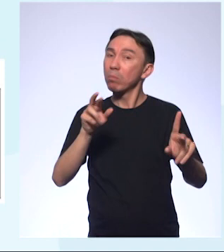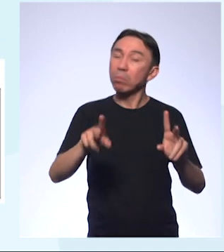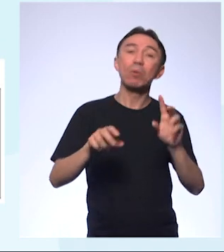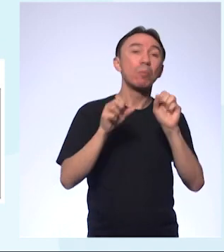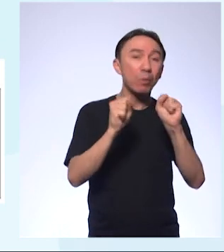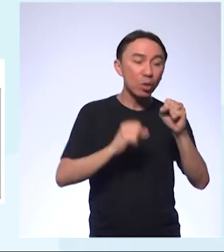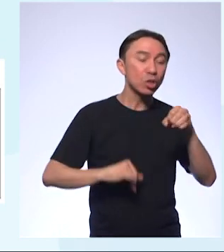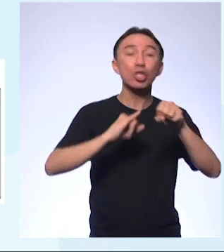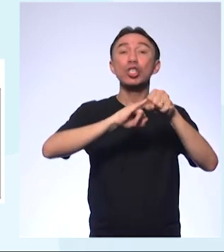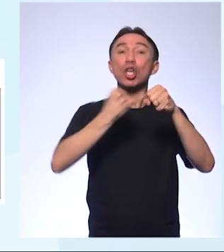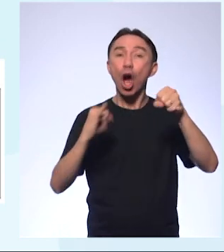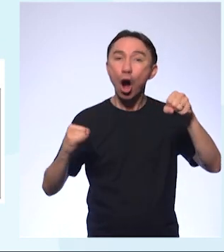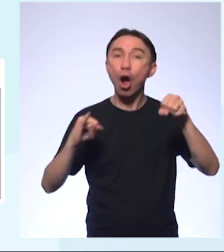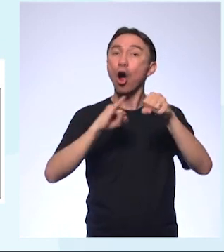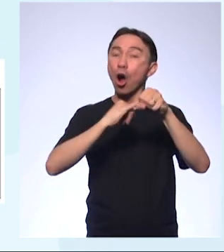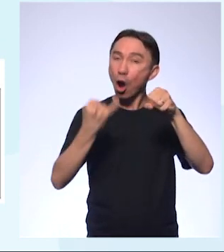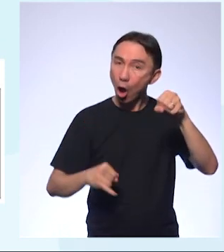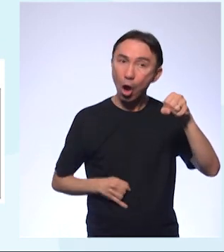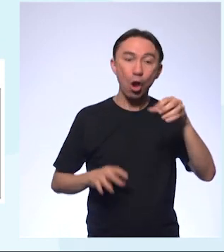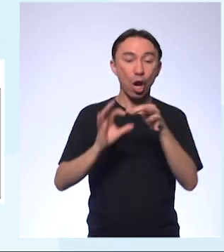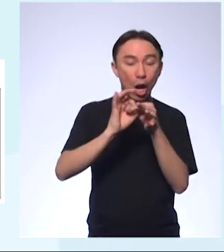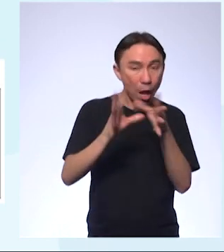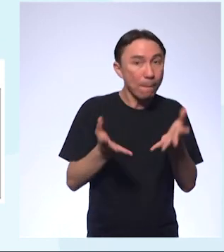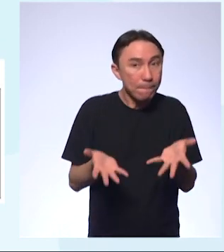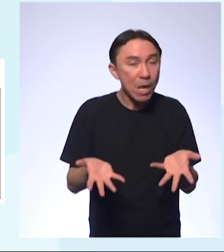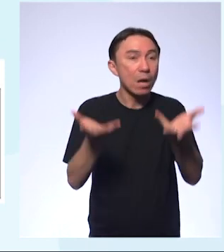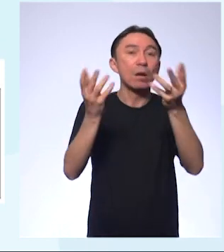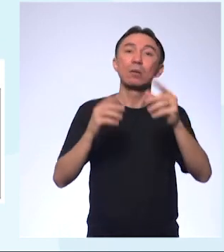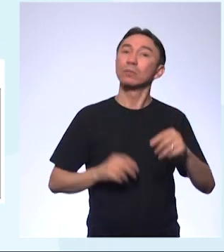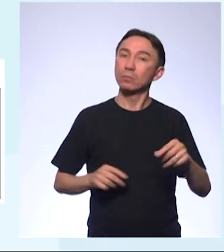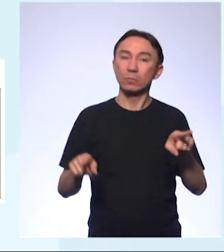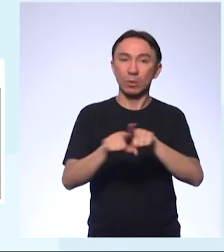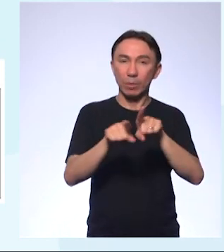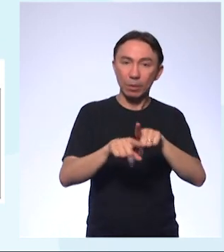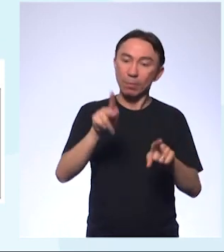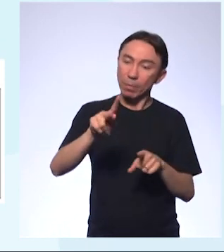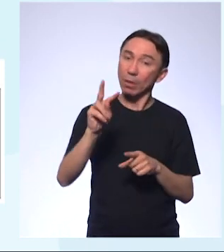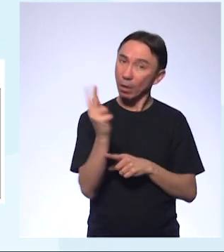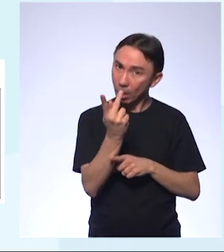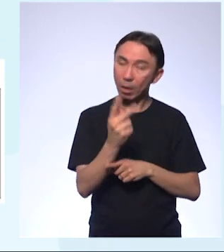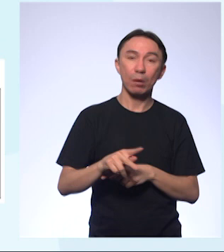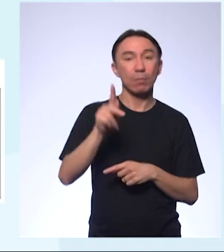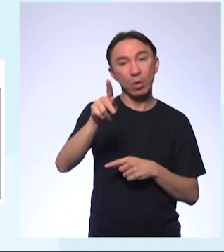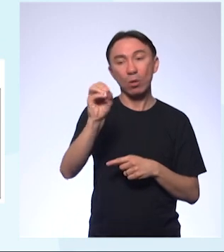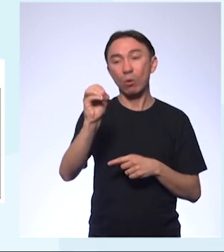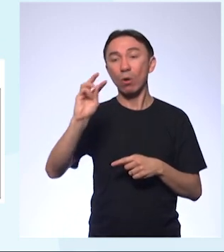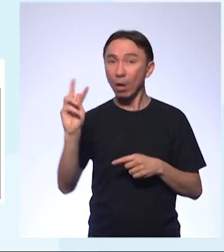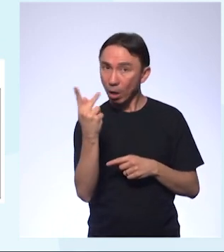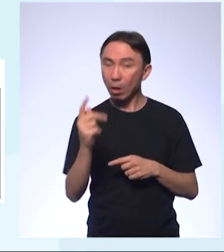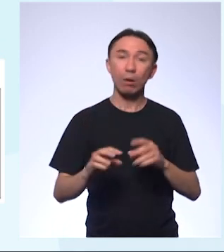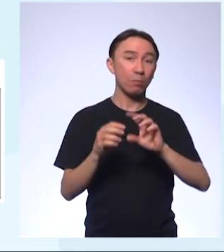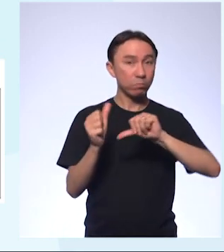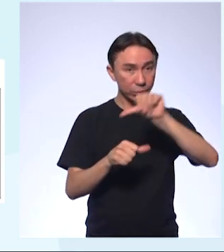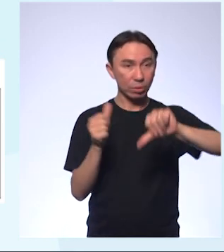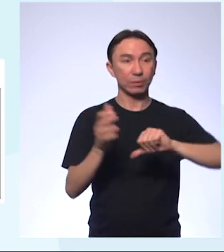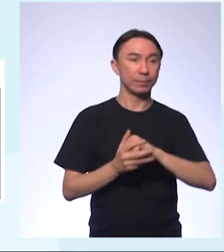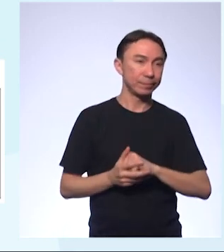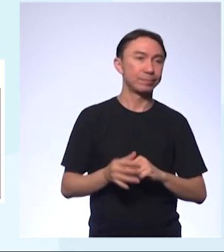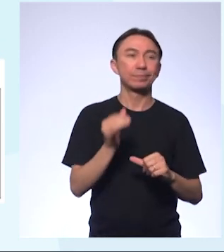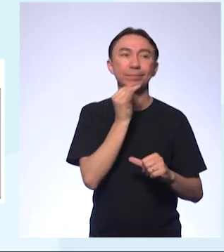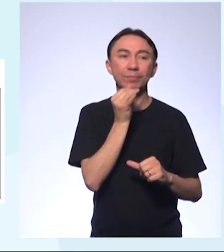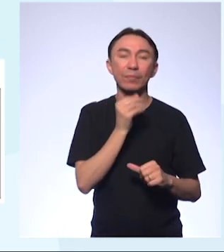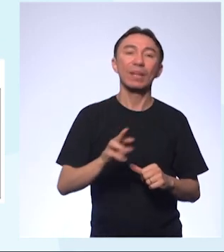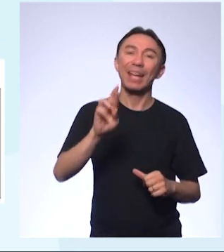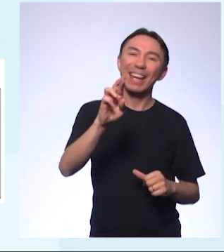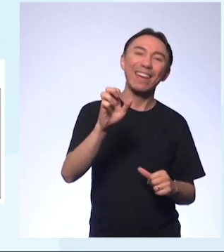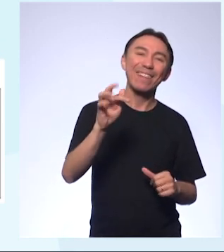íons e automaticamente muda-se o pH e o POH. Então, a gente tem aqui o refrigerante, a concentração